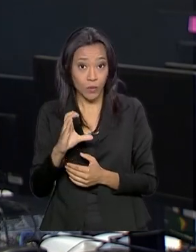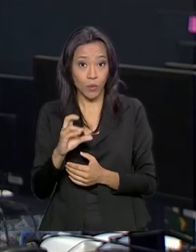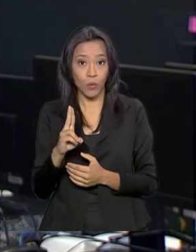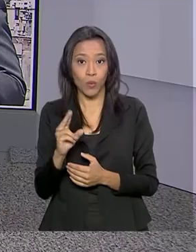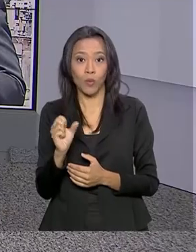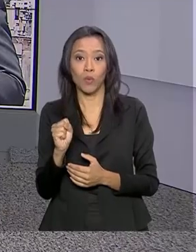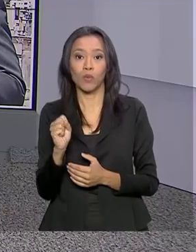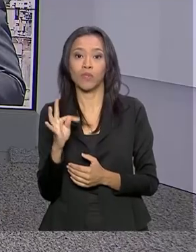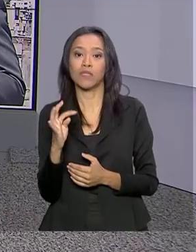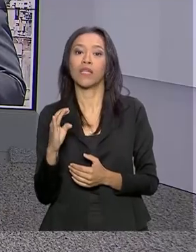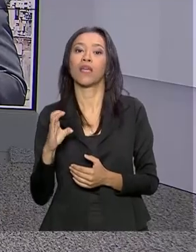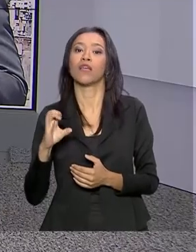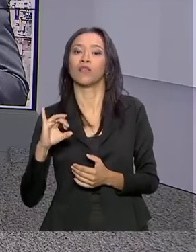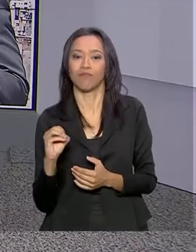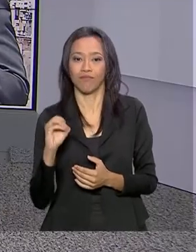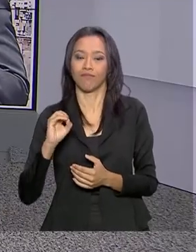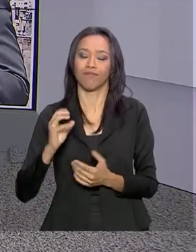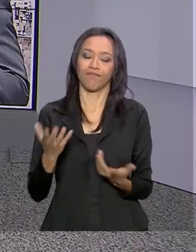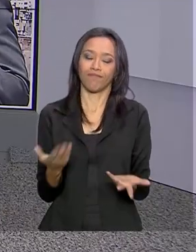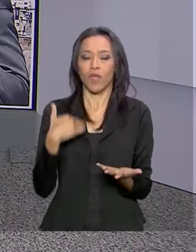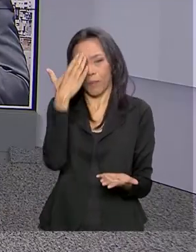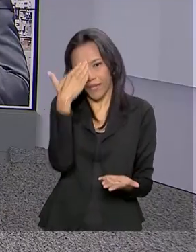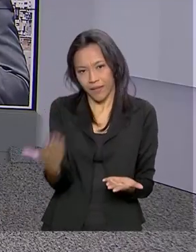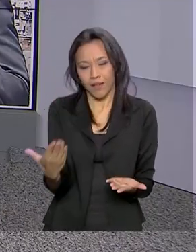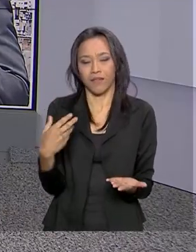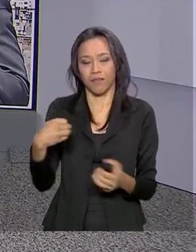Mara. Obrigada, Ricardo, pelas suas informações.